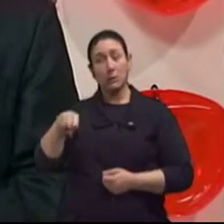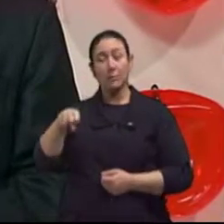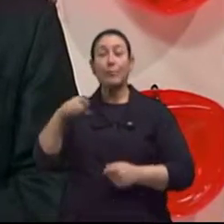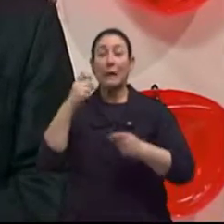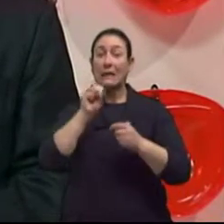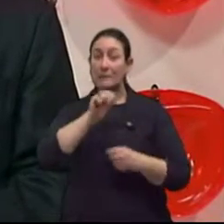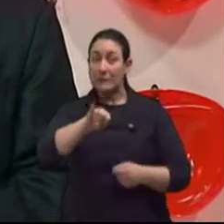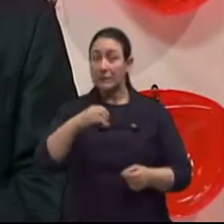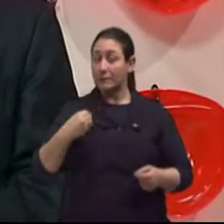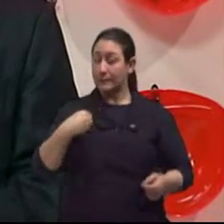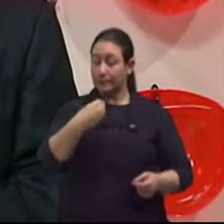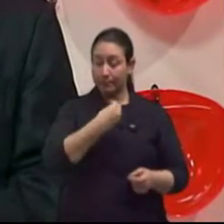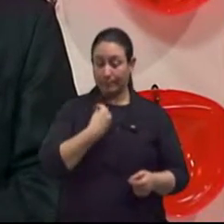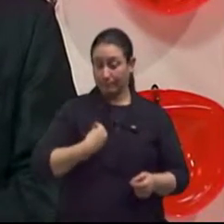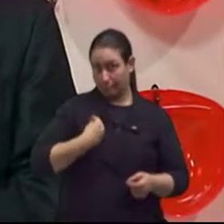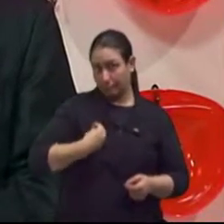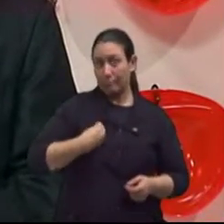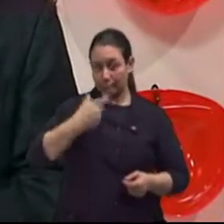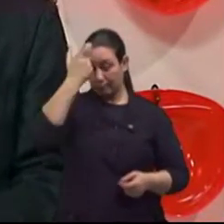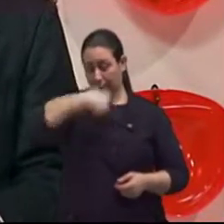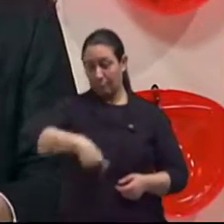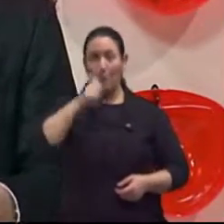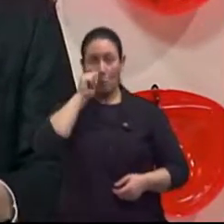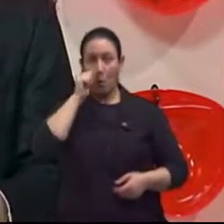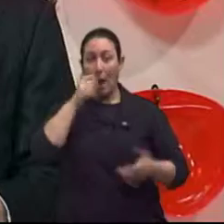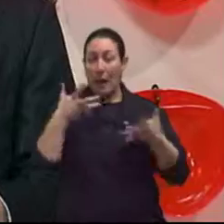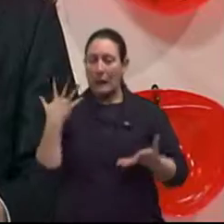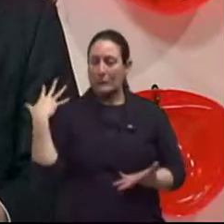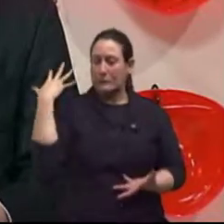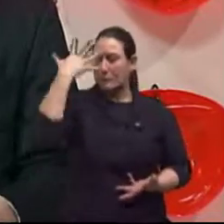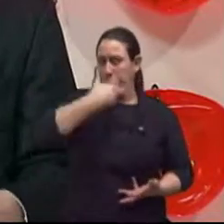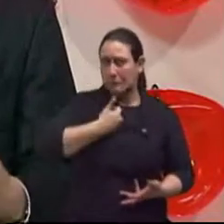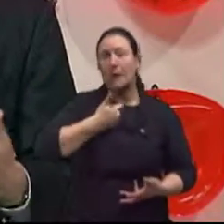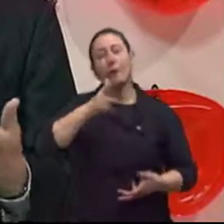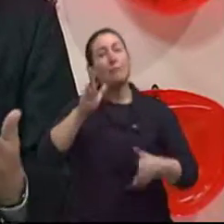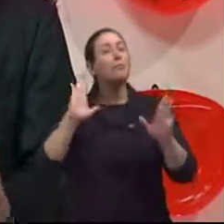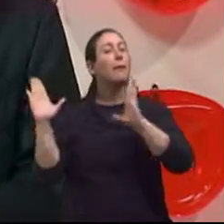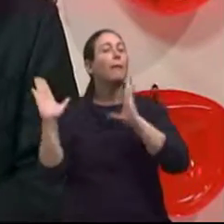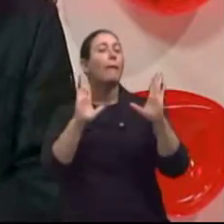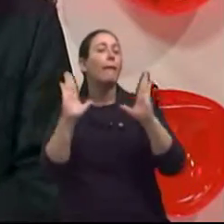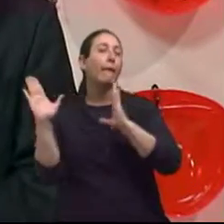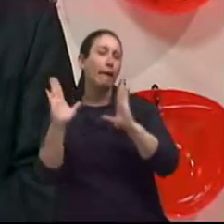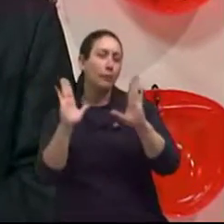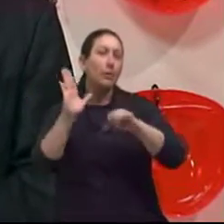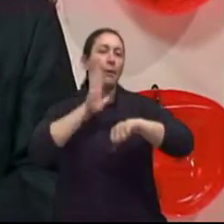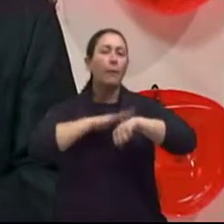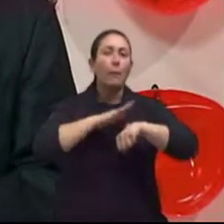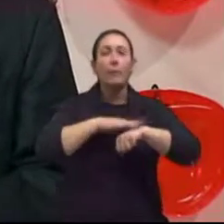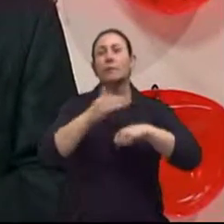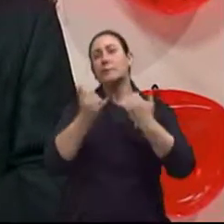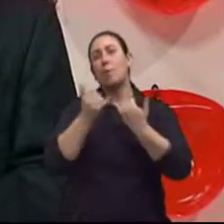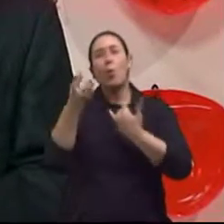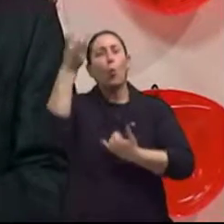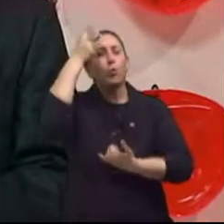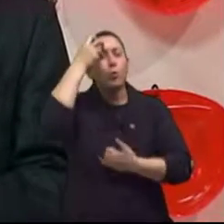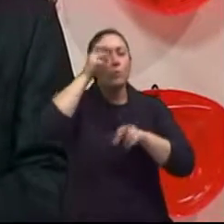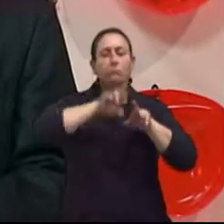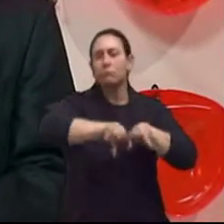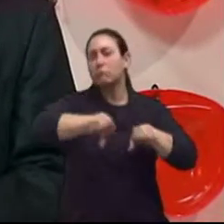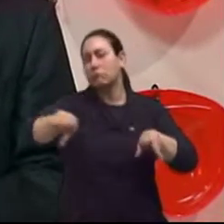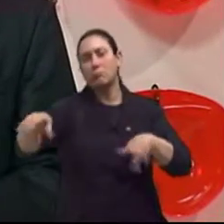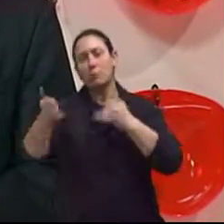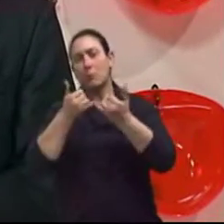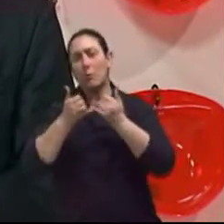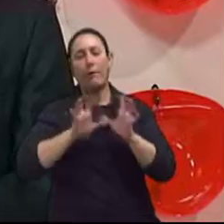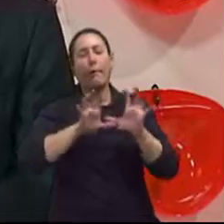tem que considerar que o conceito de beleza muda de época para época, de cultura para cultura. Se pega determinadas tribos